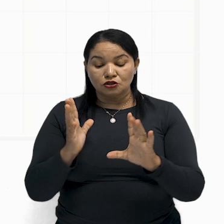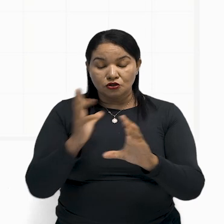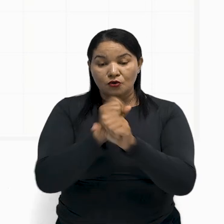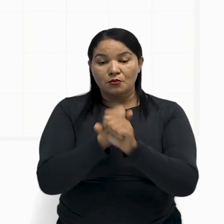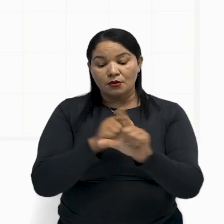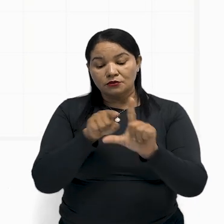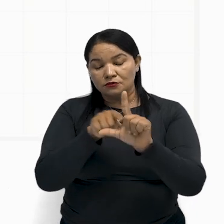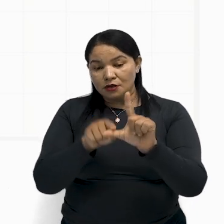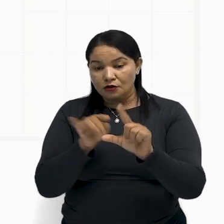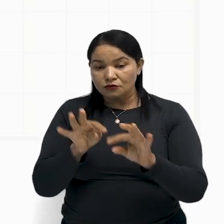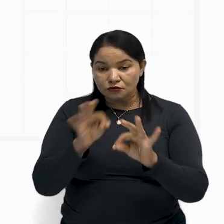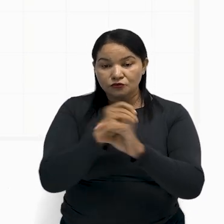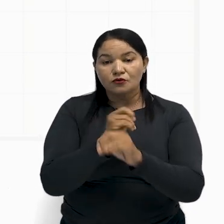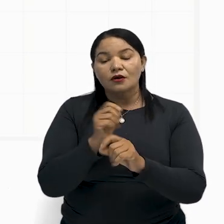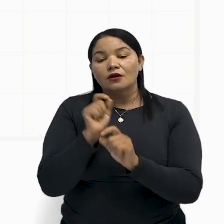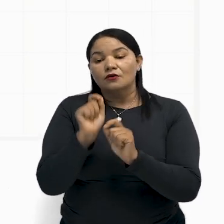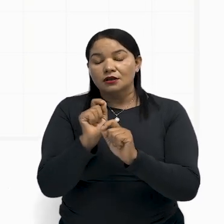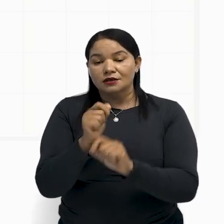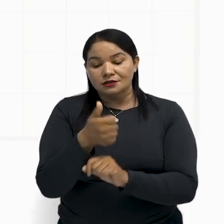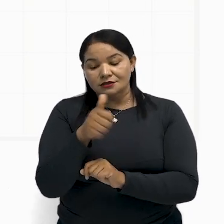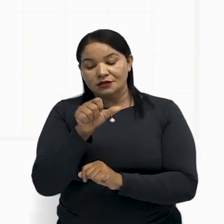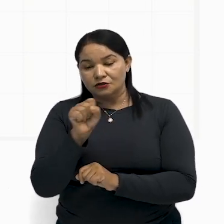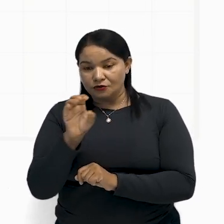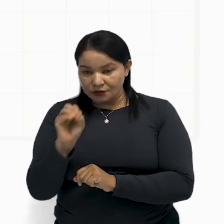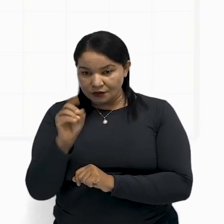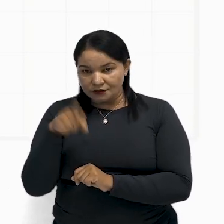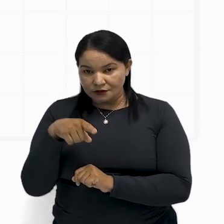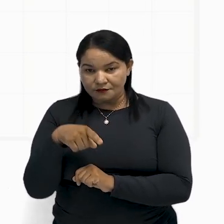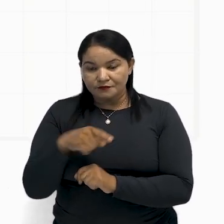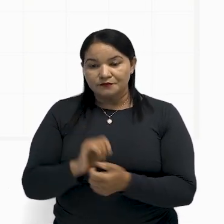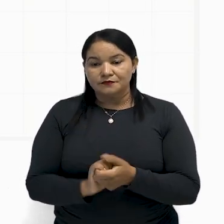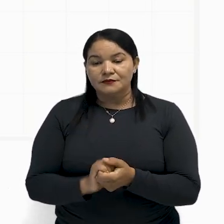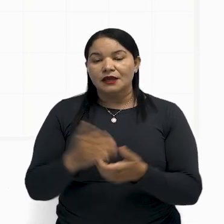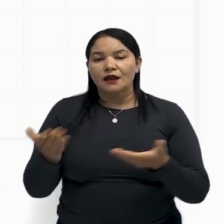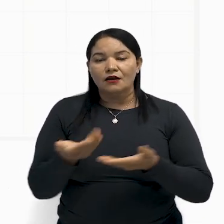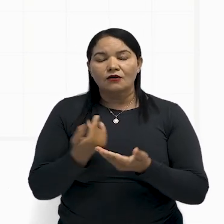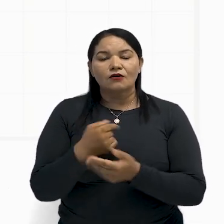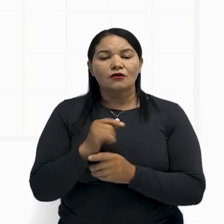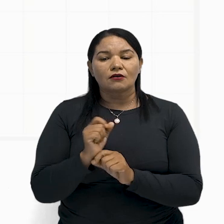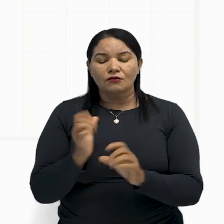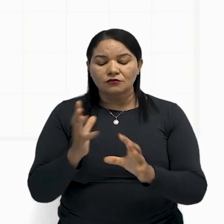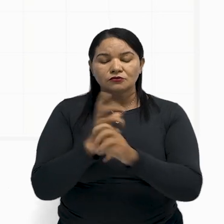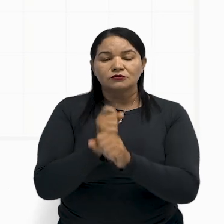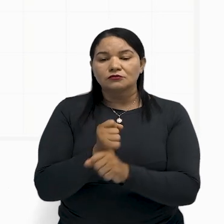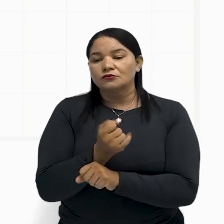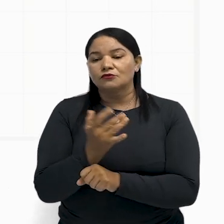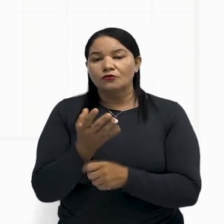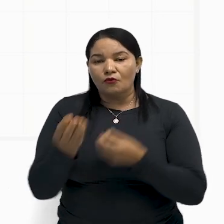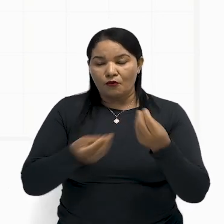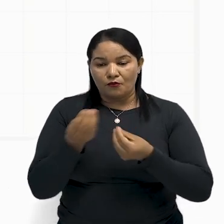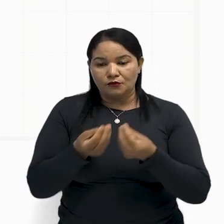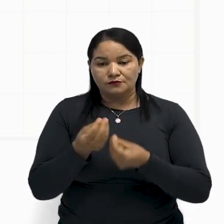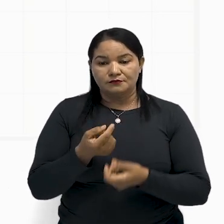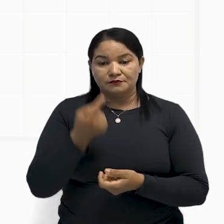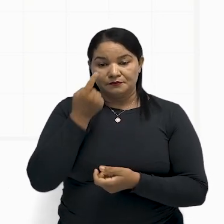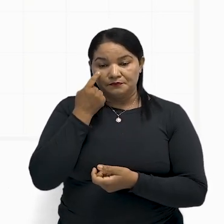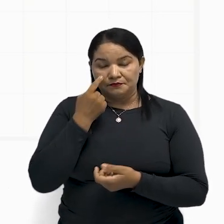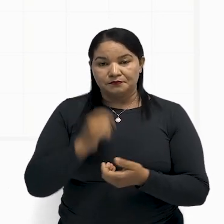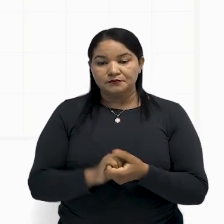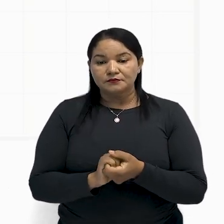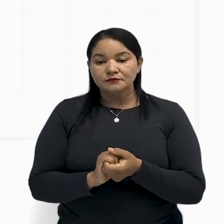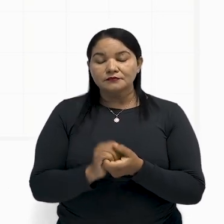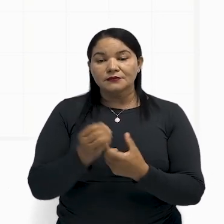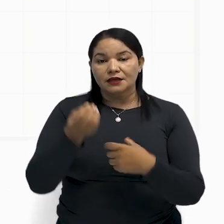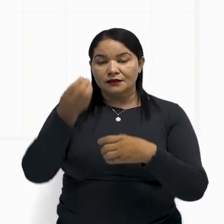tem que dar 180 graus, então, olha como é eu vou montar o meu raciocínio aqui, ó. O somatório dos ângulos